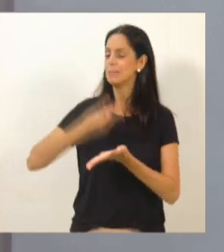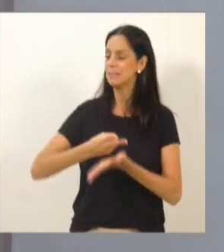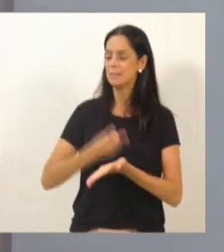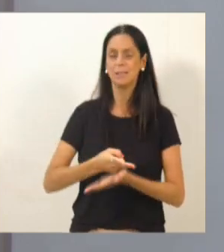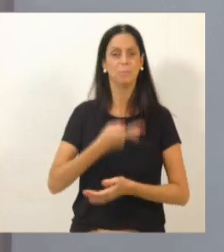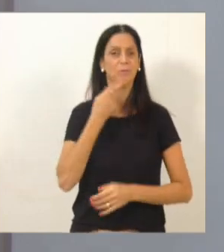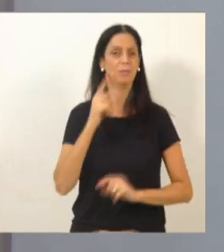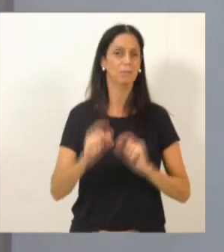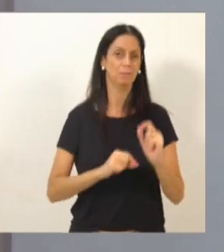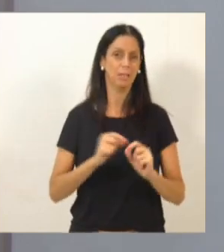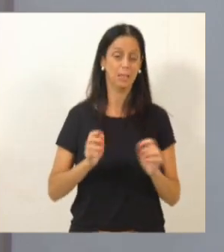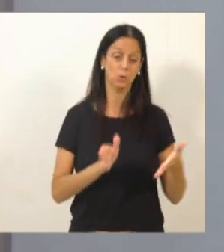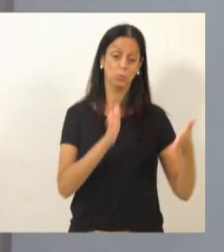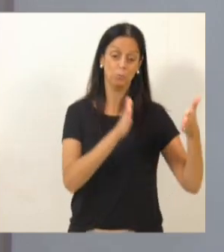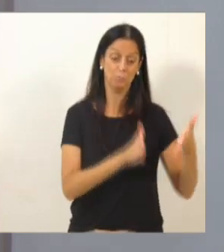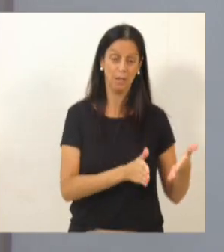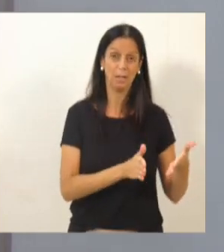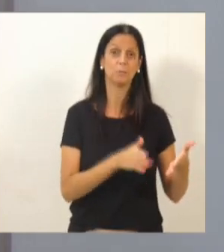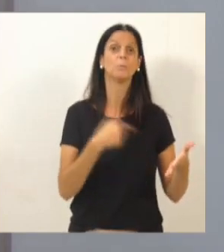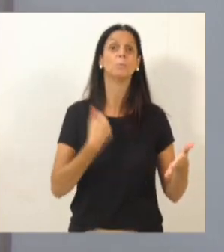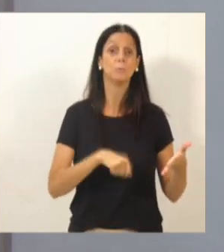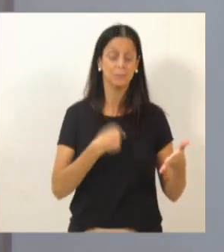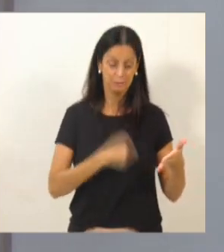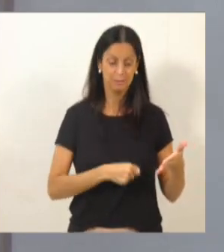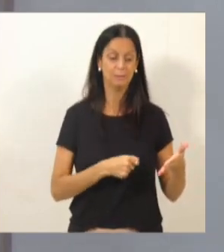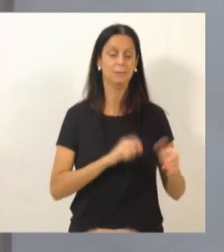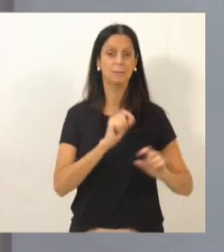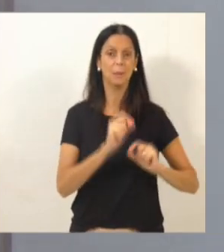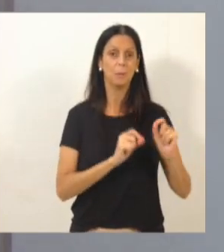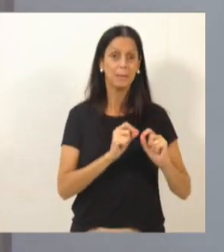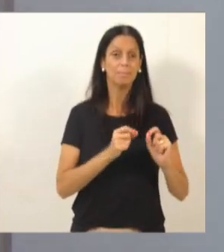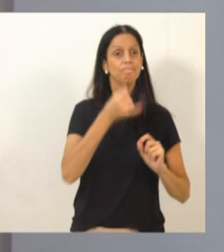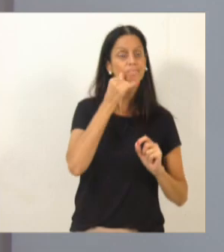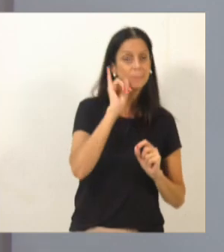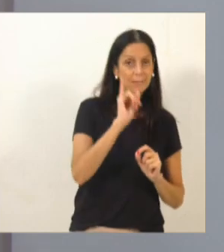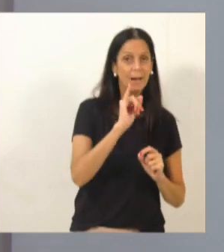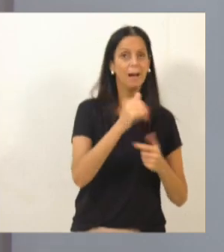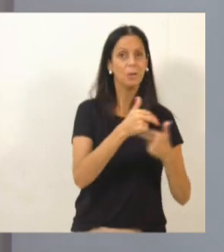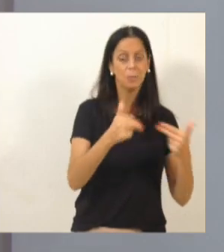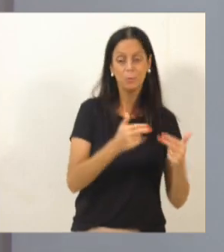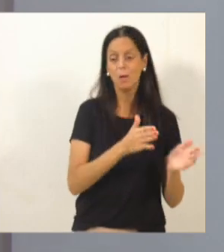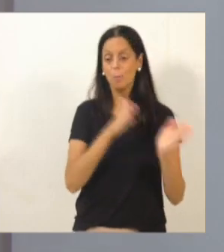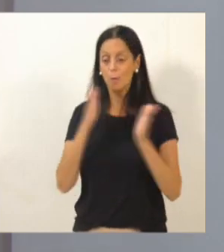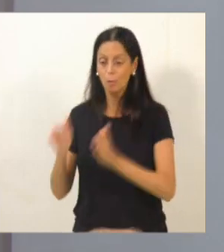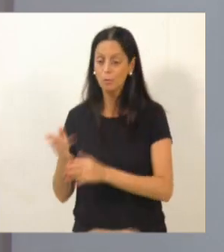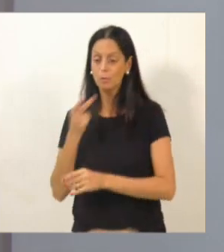lado, a gente tem economizar questões, mas, do outro lado, gente também tem situações que são alusivas à estrutura.